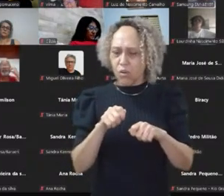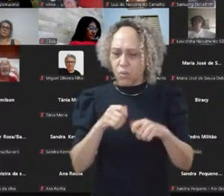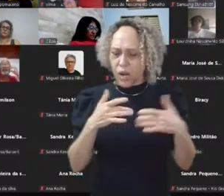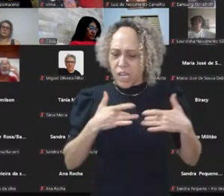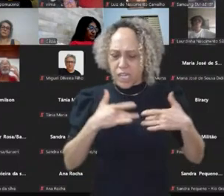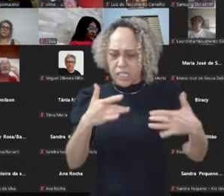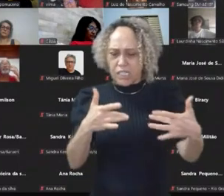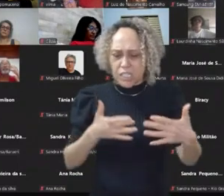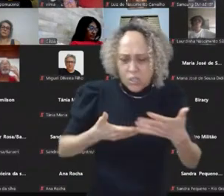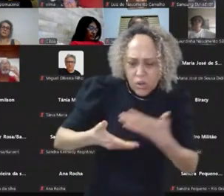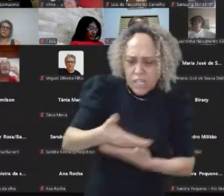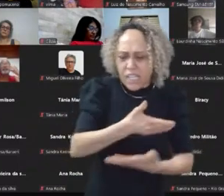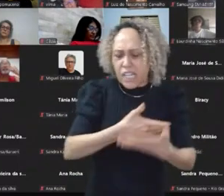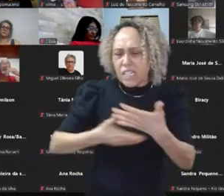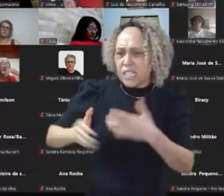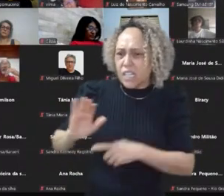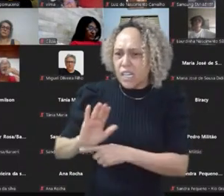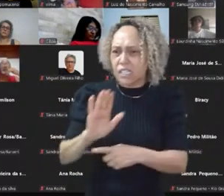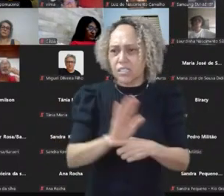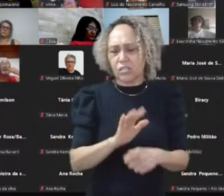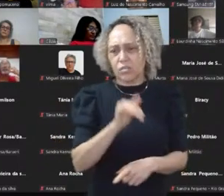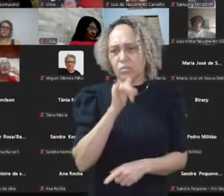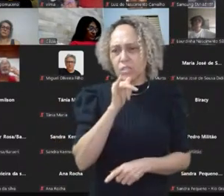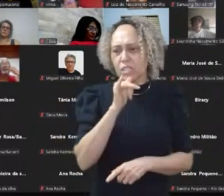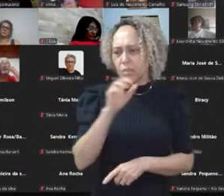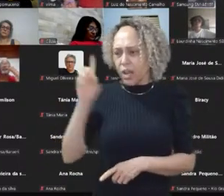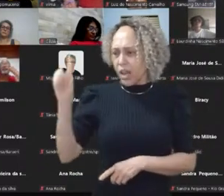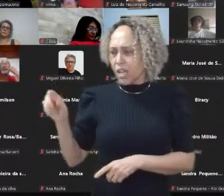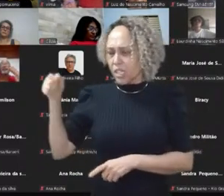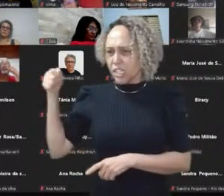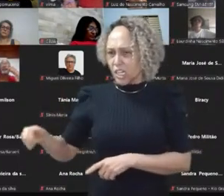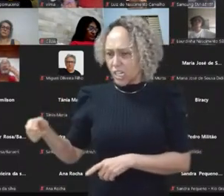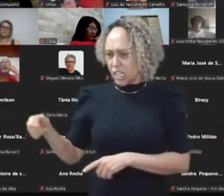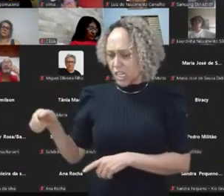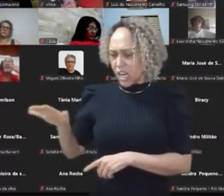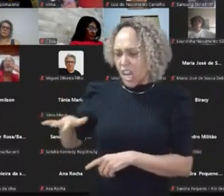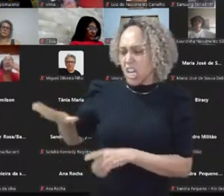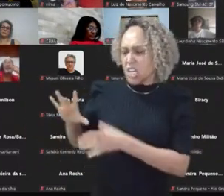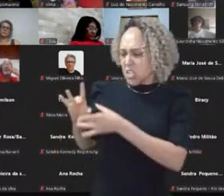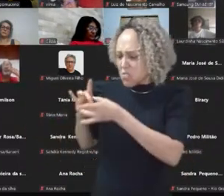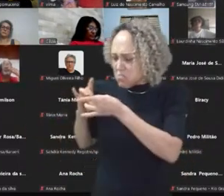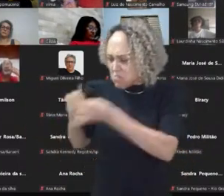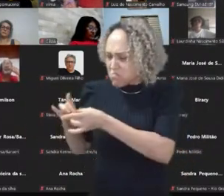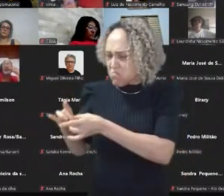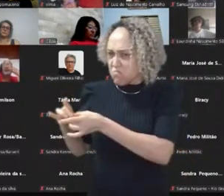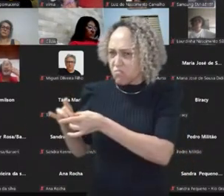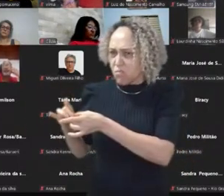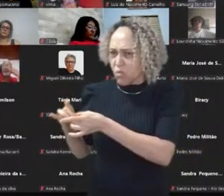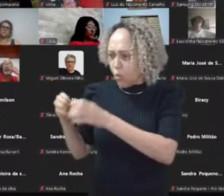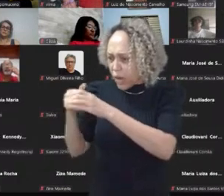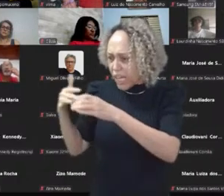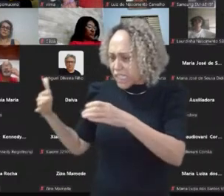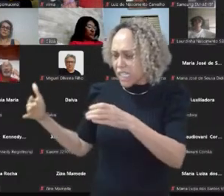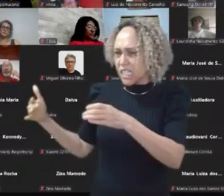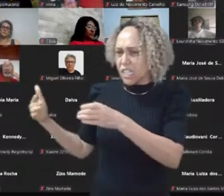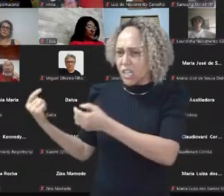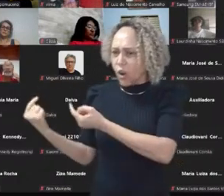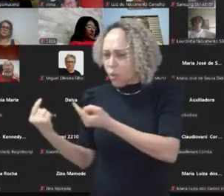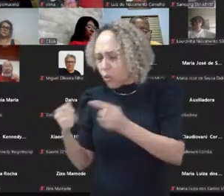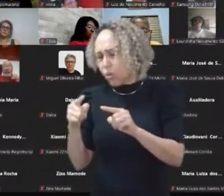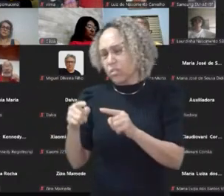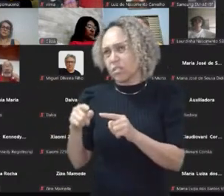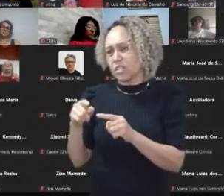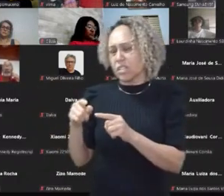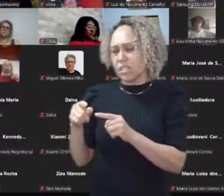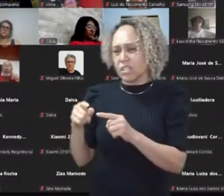quem disputa com a gente hoje, que é a ultradireita, eles são hegemônicos com características contra-hegemônicas. Quando eles fazem o Brasil paralelo,